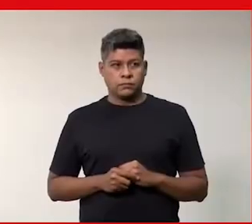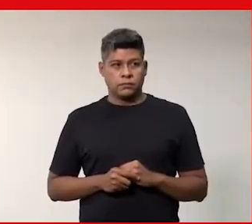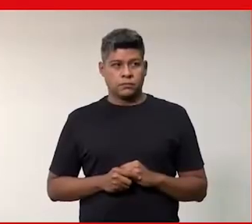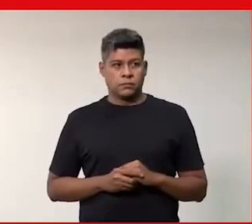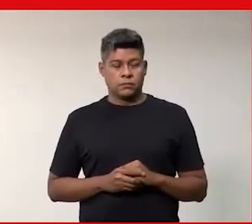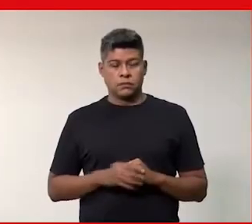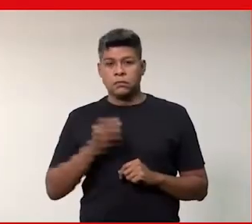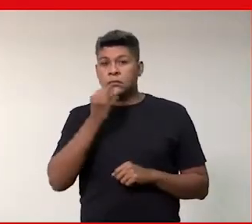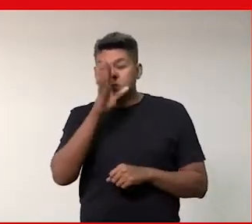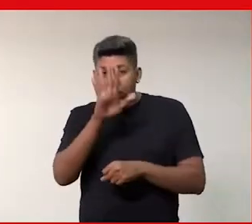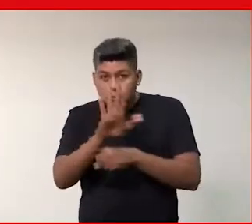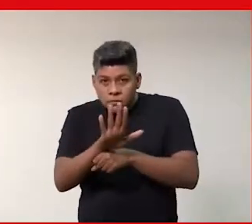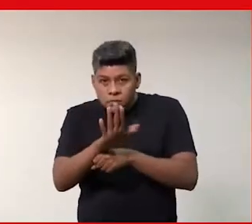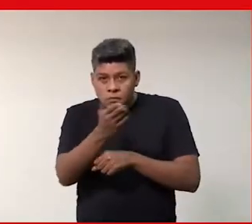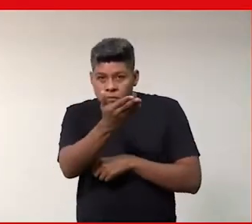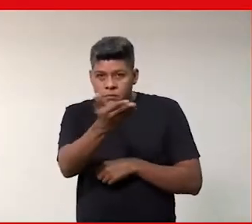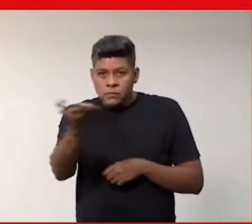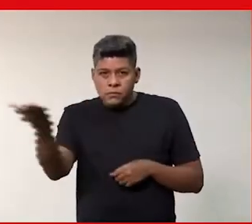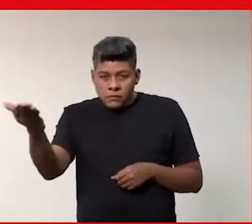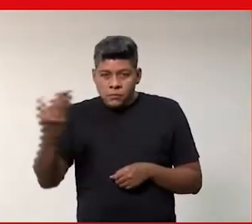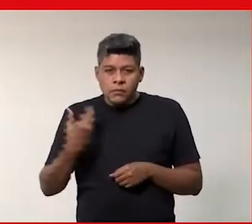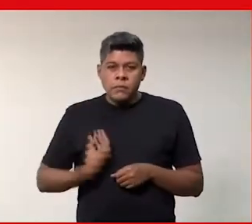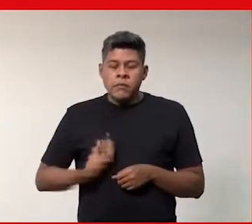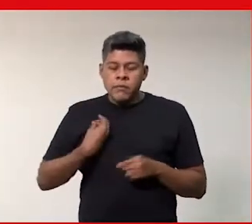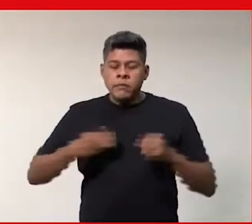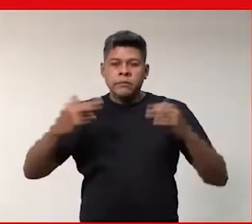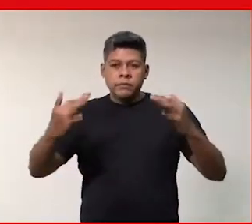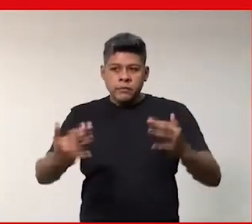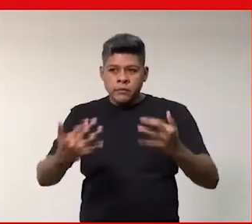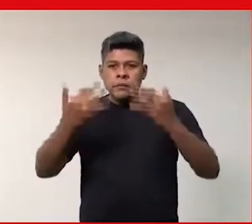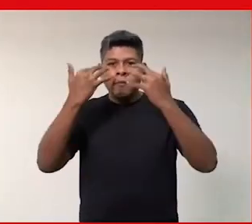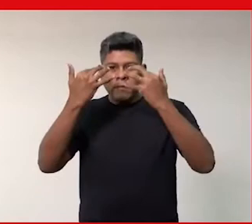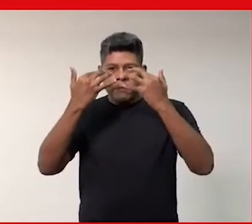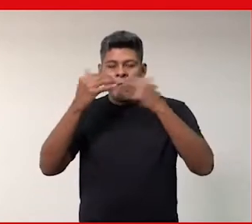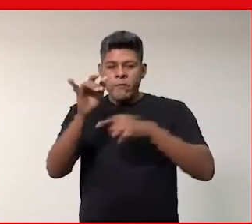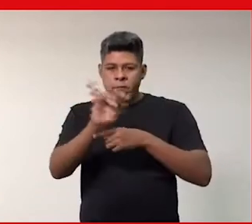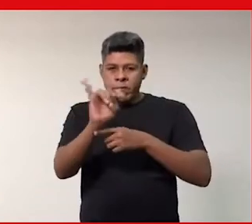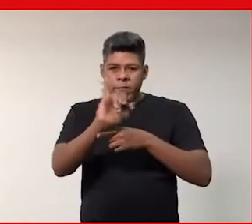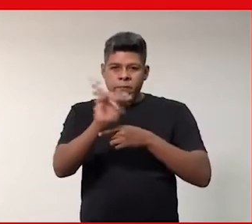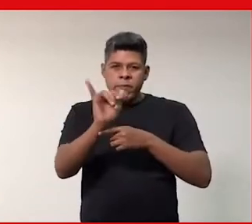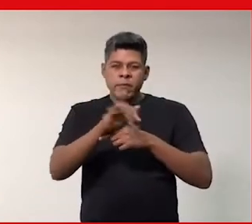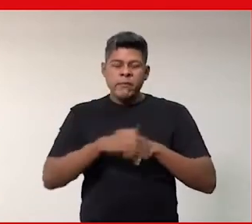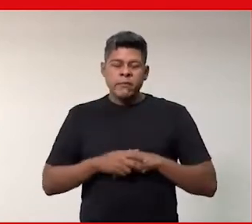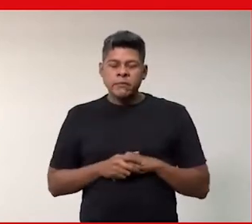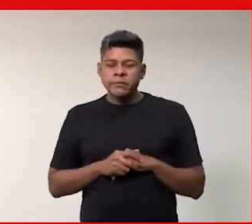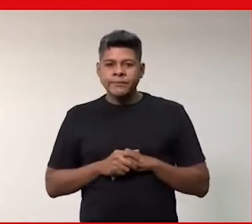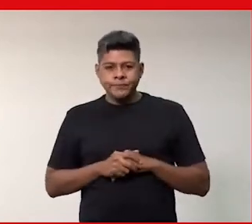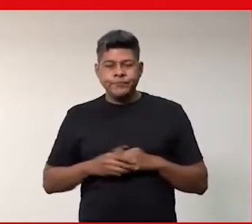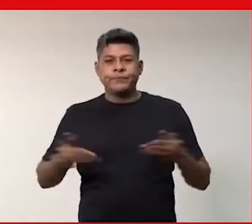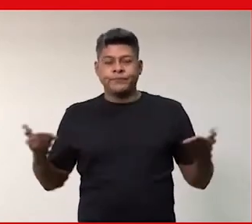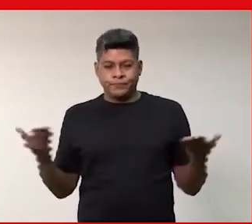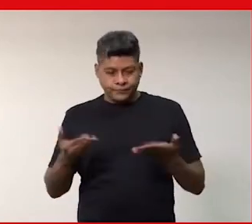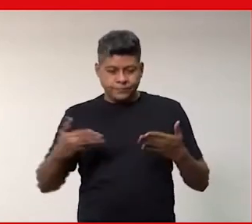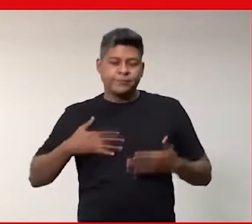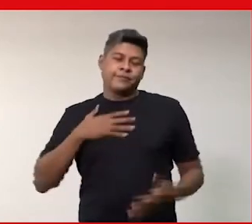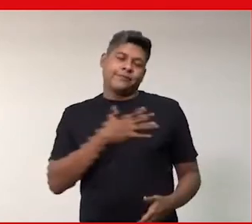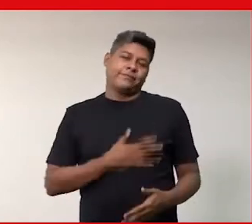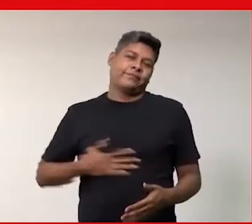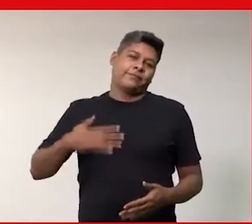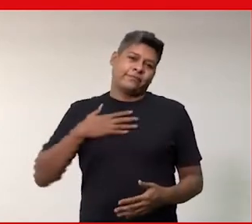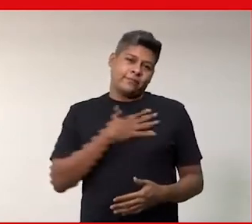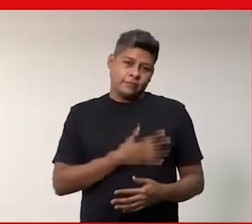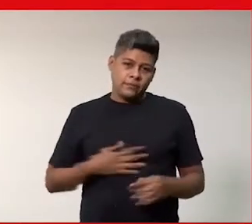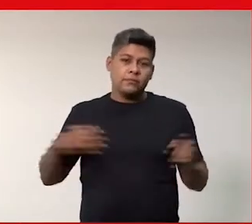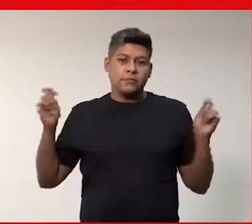Boa tarde a todos que nos assistem pelo YouTube. Estamos aqui muito felizes em